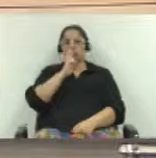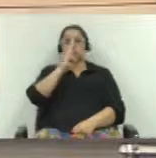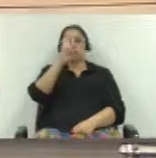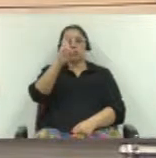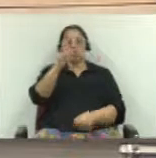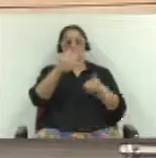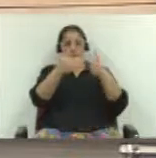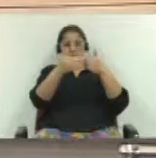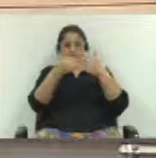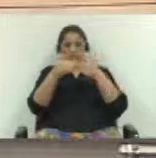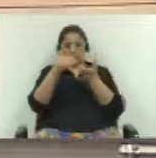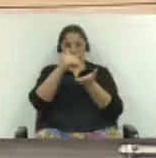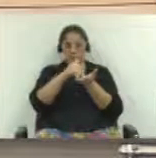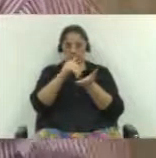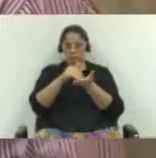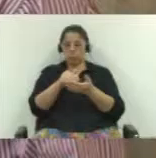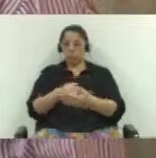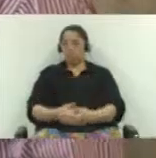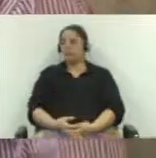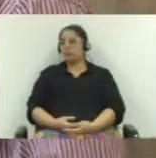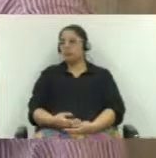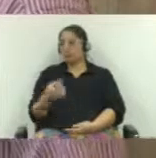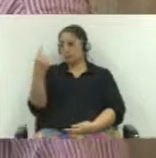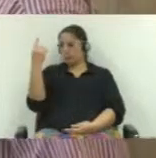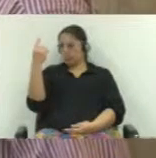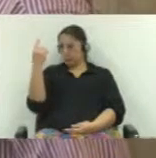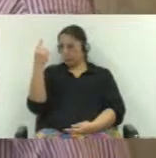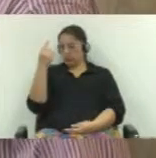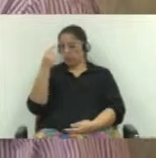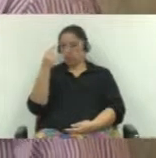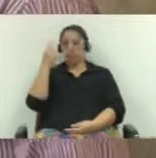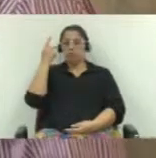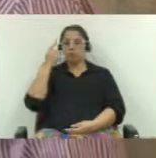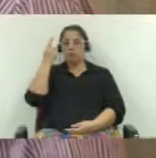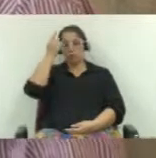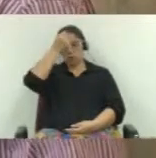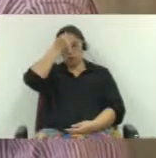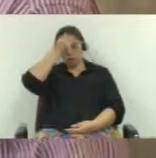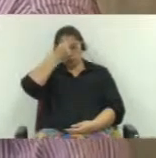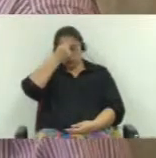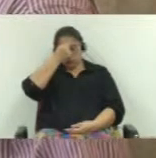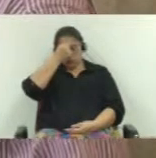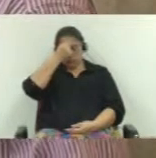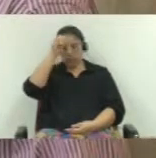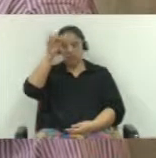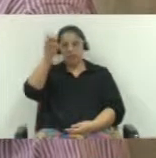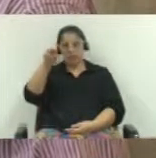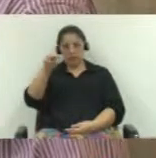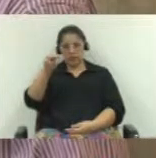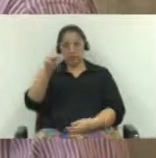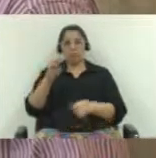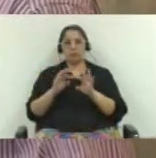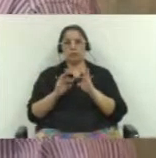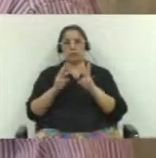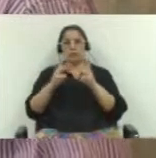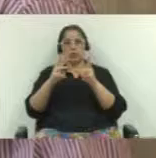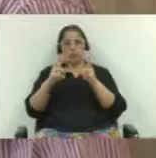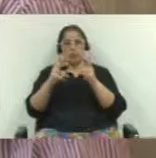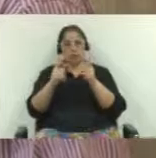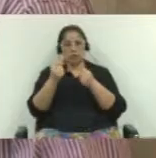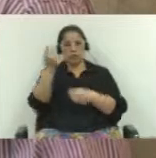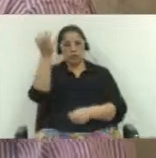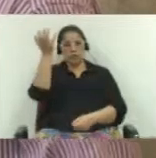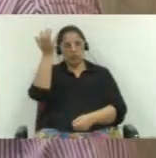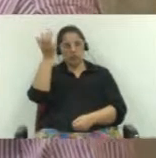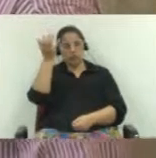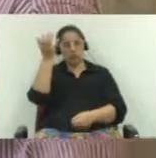pergunta? Não havendo, o senhor tem 10 minutos para responder. Secretário. Primeiro, ao nobre